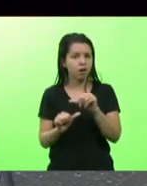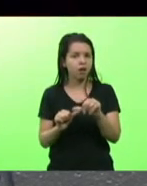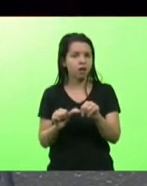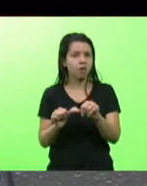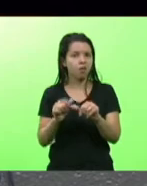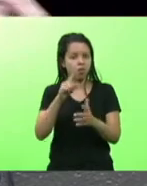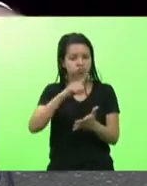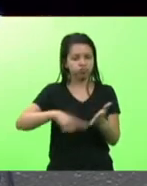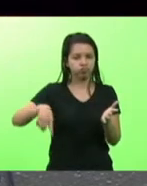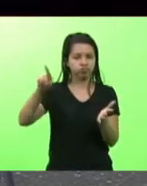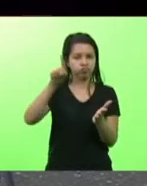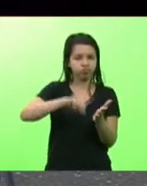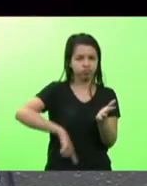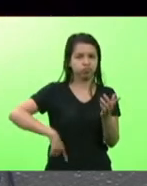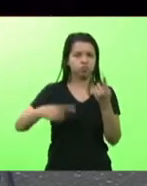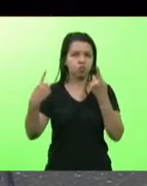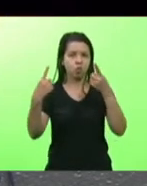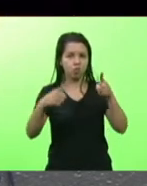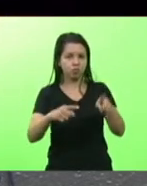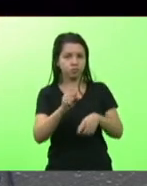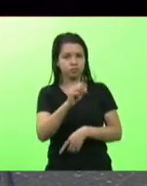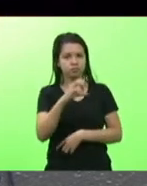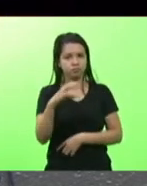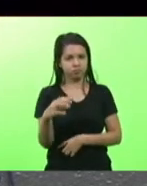Santa Catarina muito obrigado